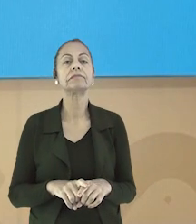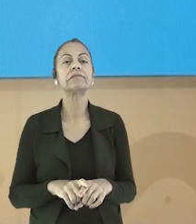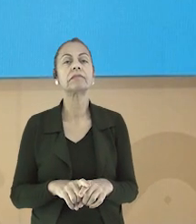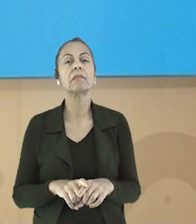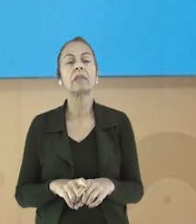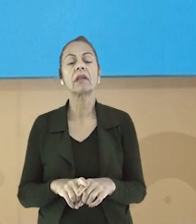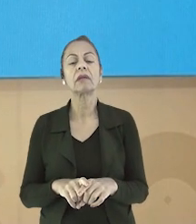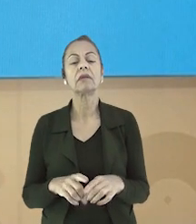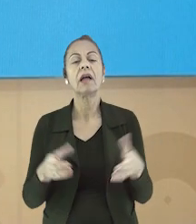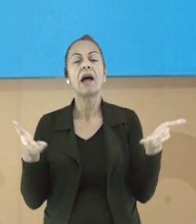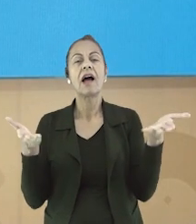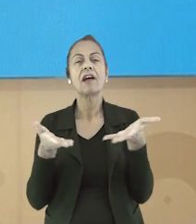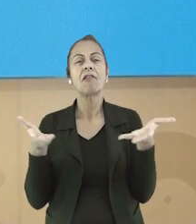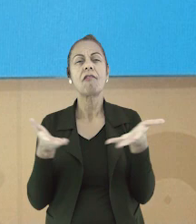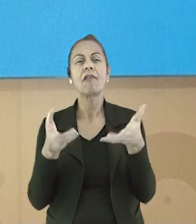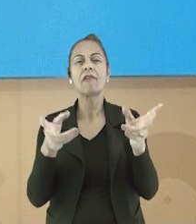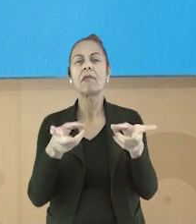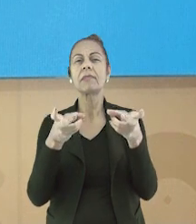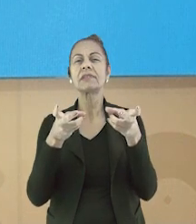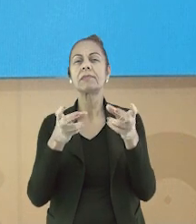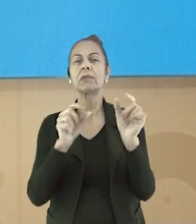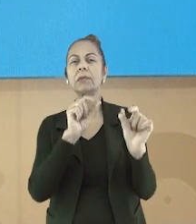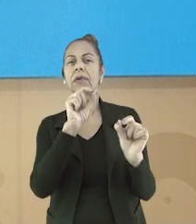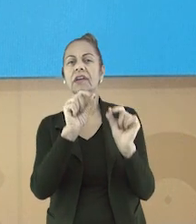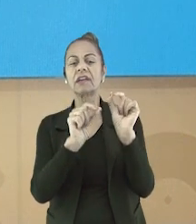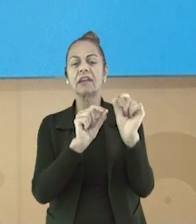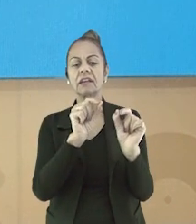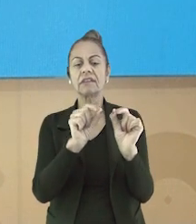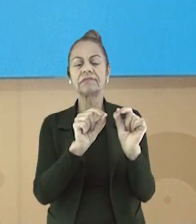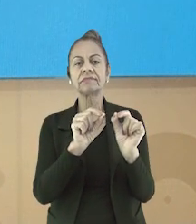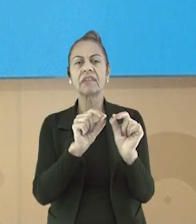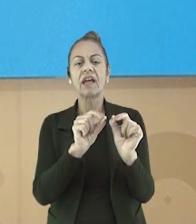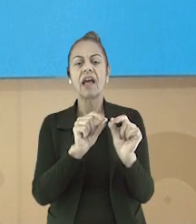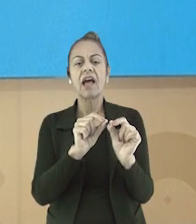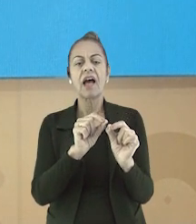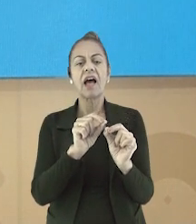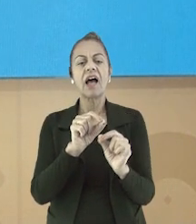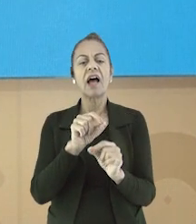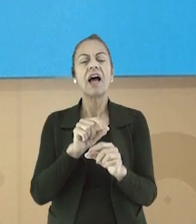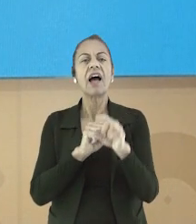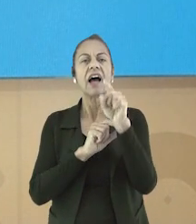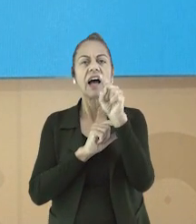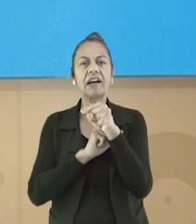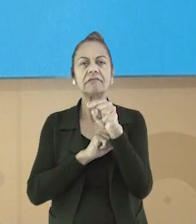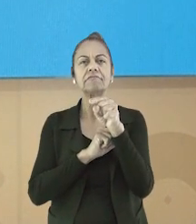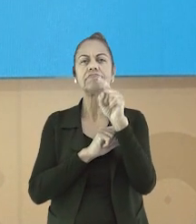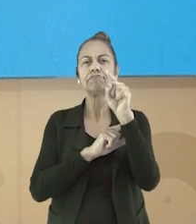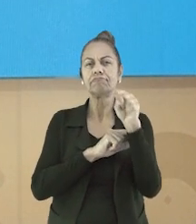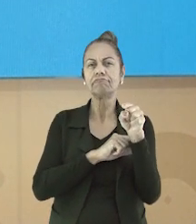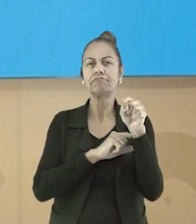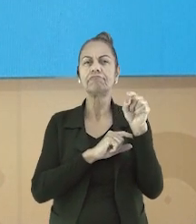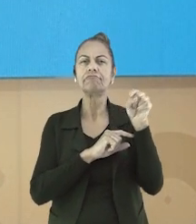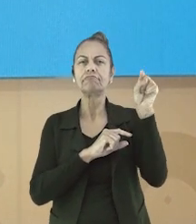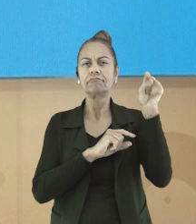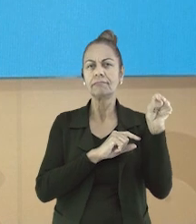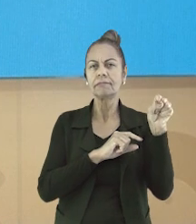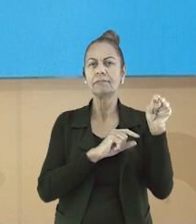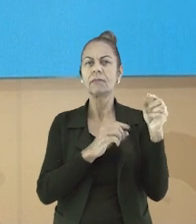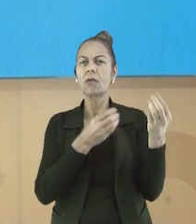Acentuação. Agora, iremos observar algumas mudanças na parte de acentuação.